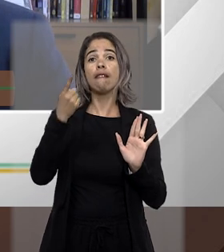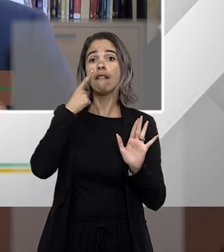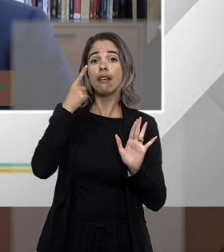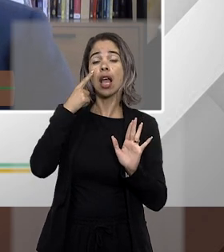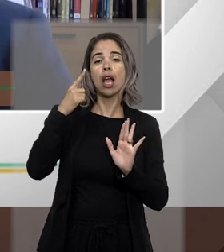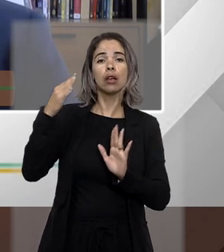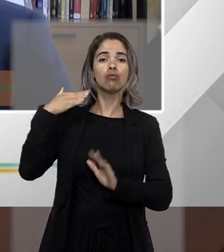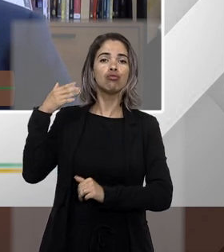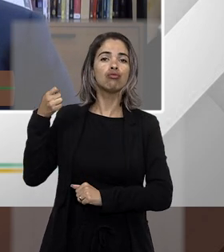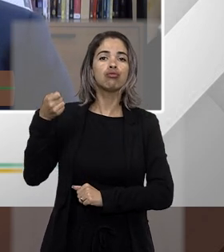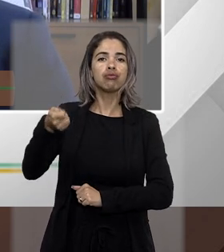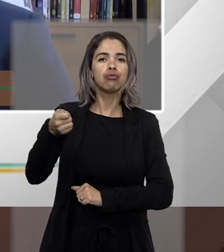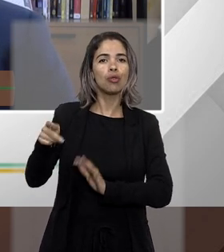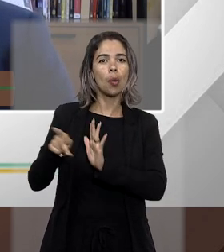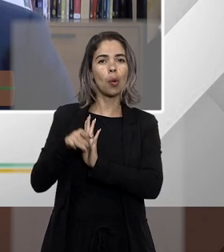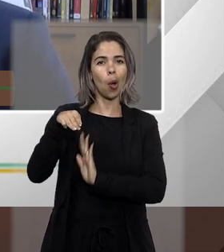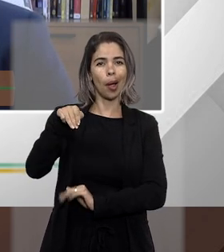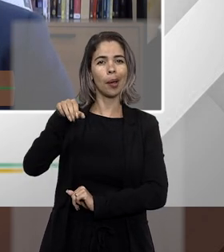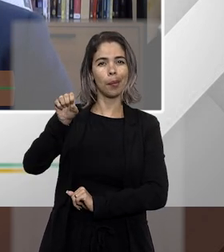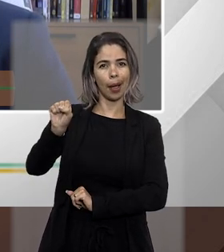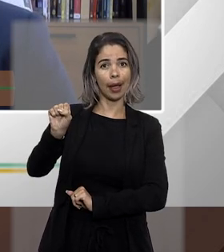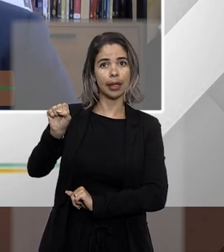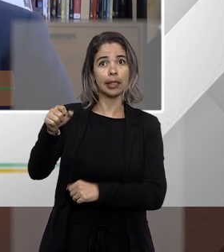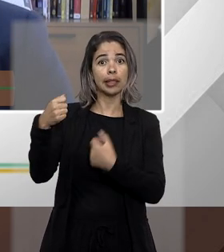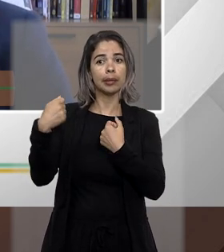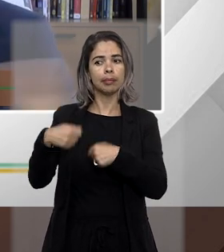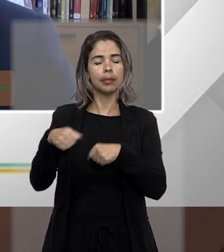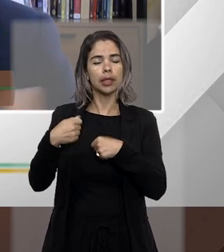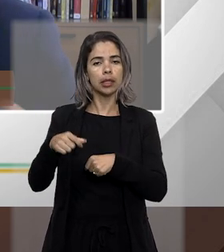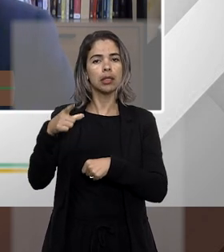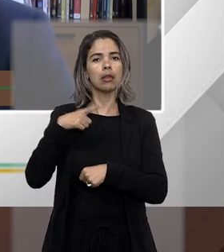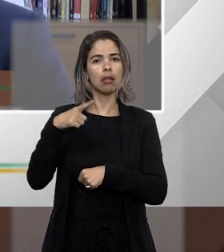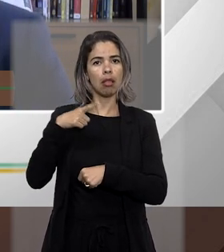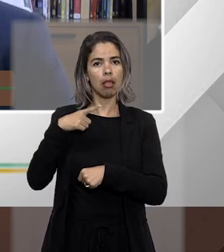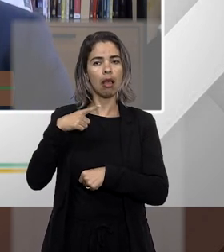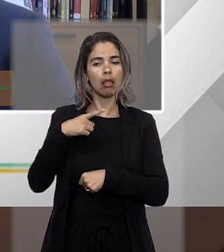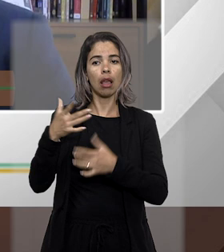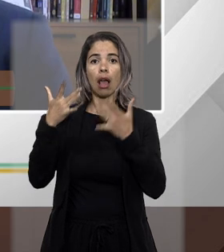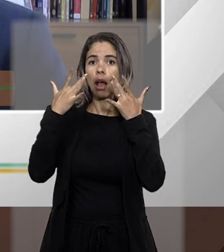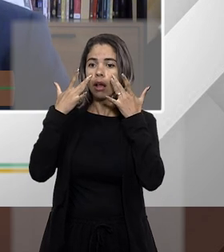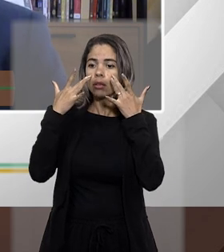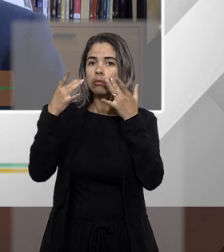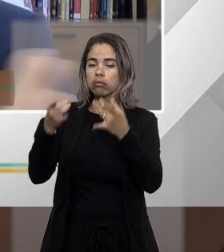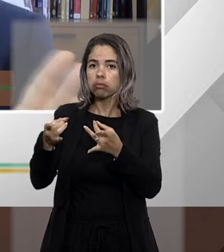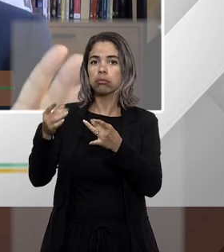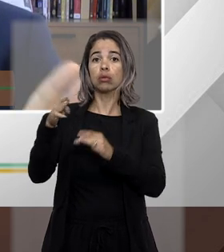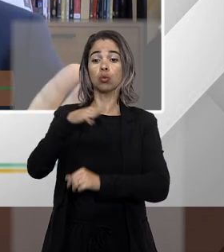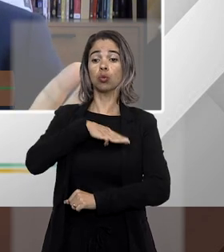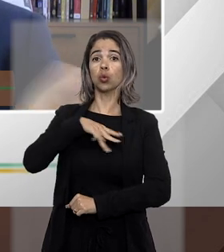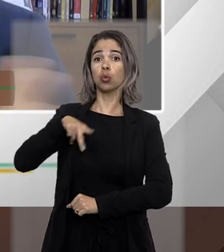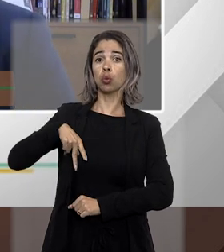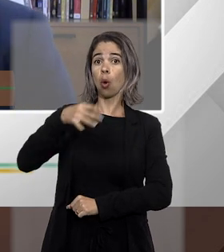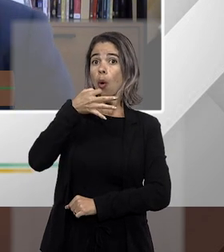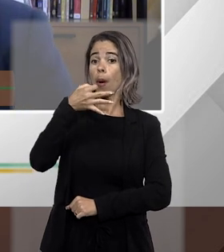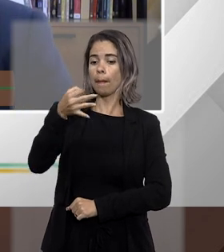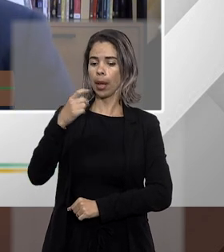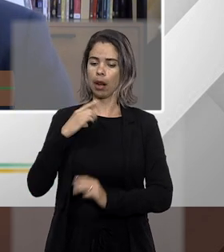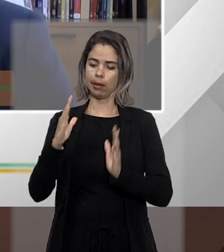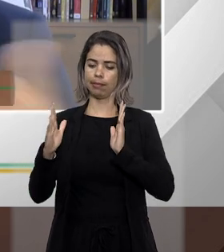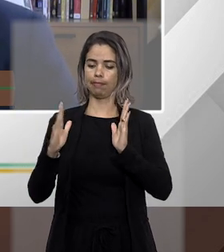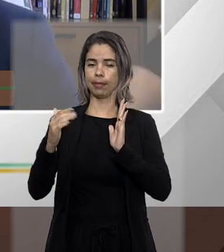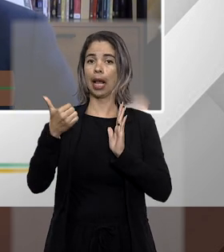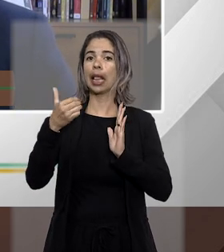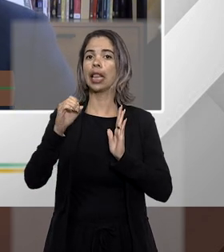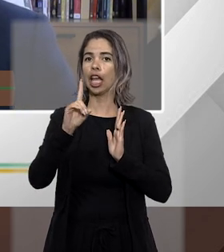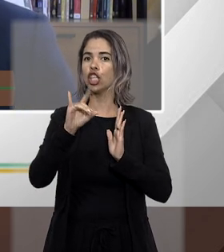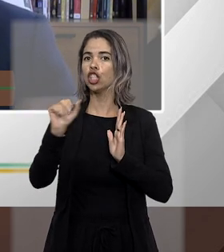ele ou virá o representante do Ministério Público e aí que opinará dentro do prazo improrrogável de 10 dias então passa a clara